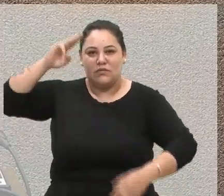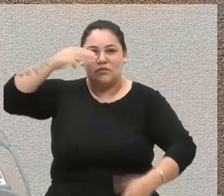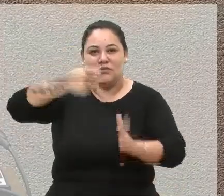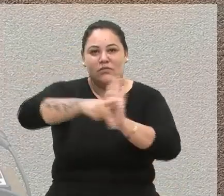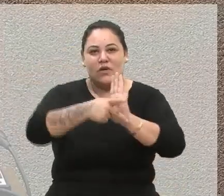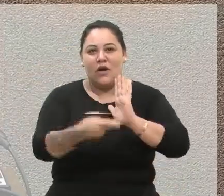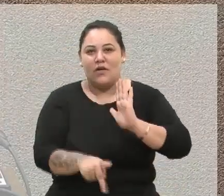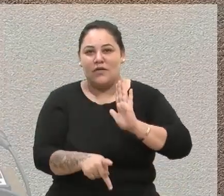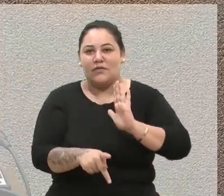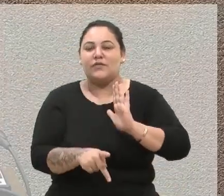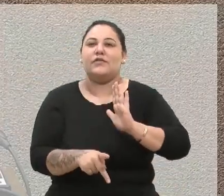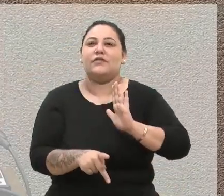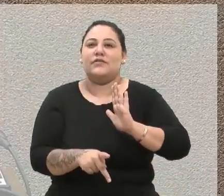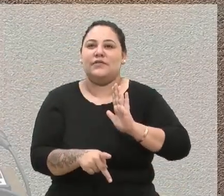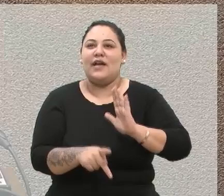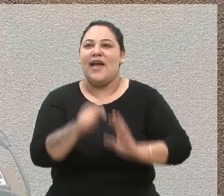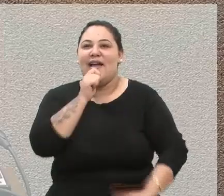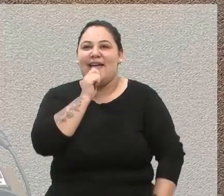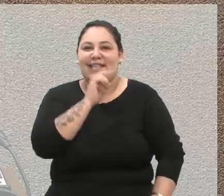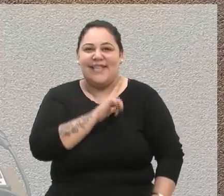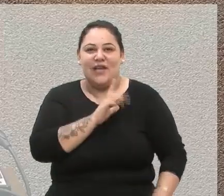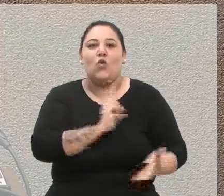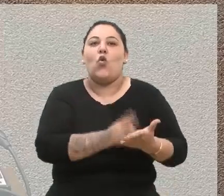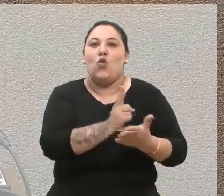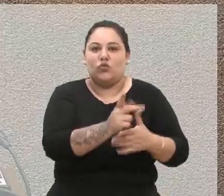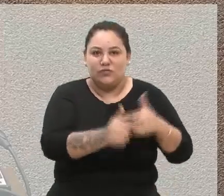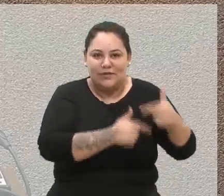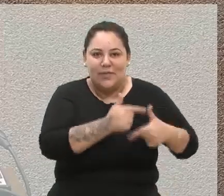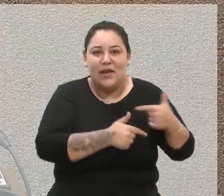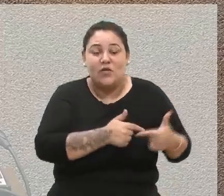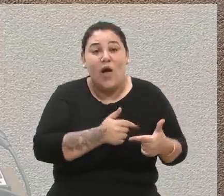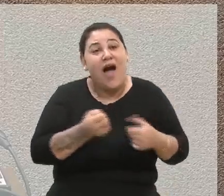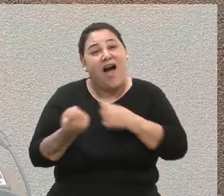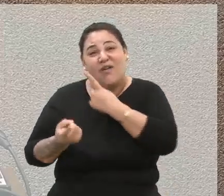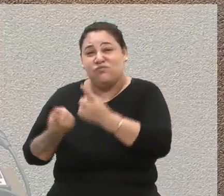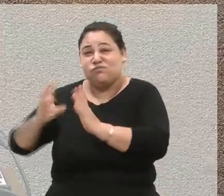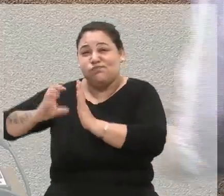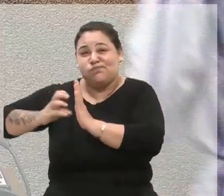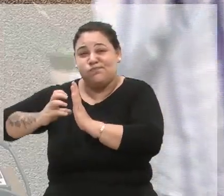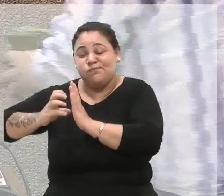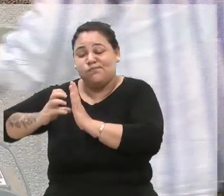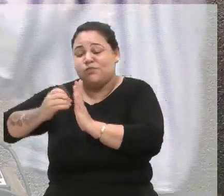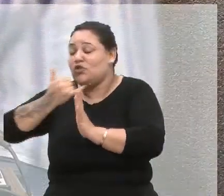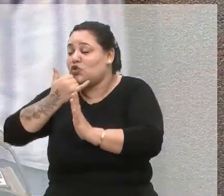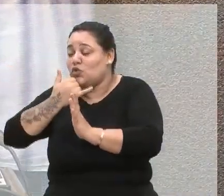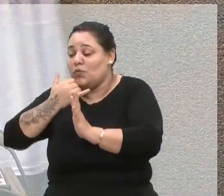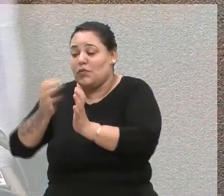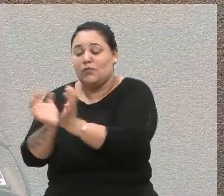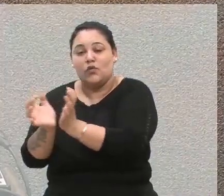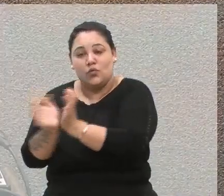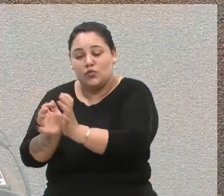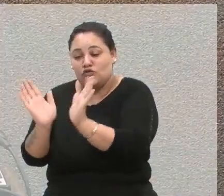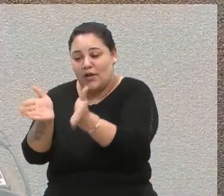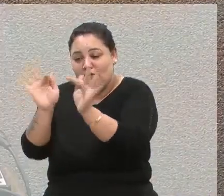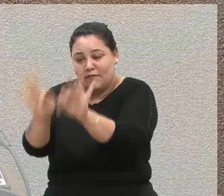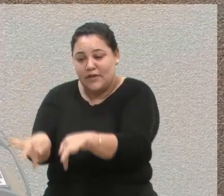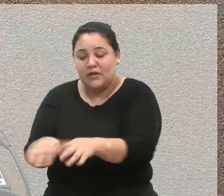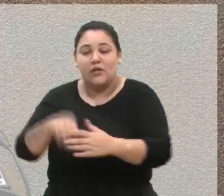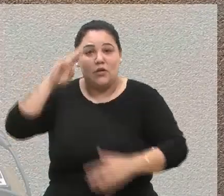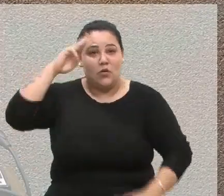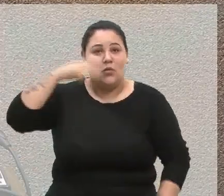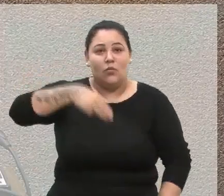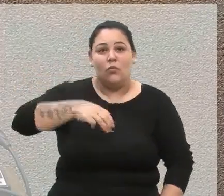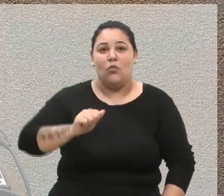uns ainda em atividade, outros já não estão mais, mas o grupo Moacara, o grupo Santiler,